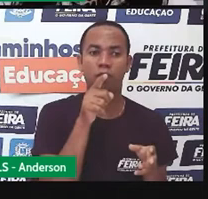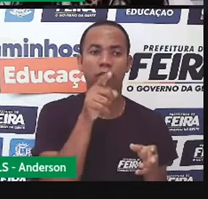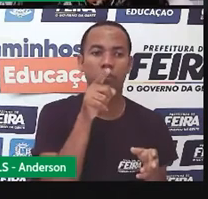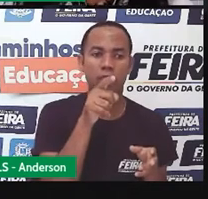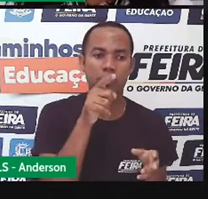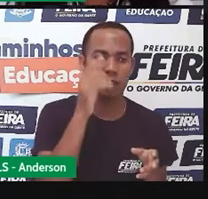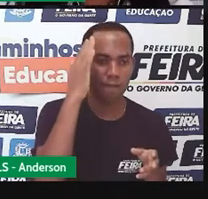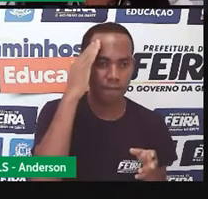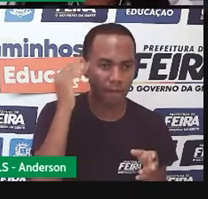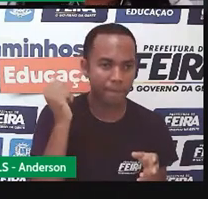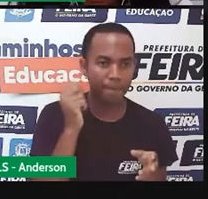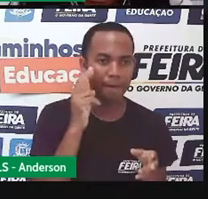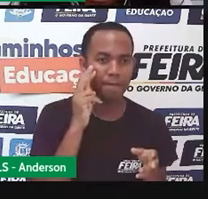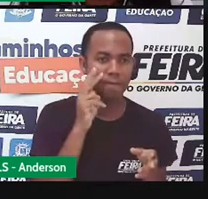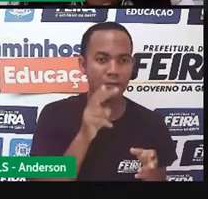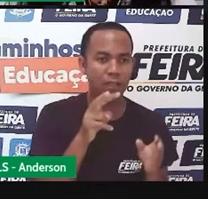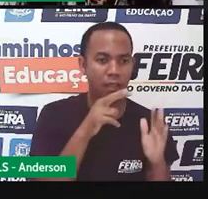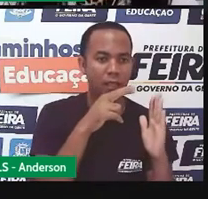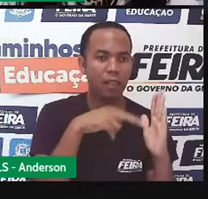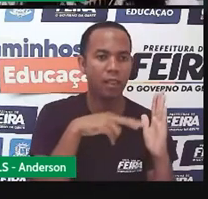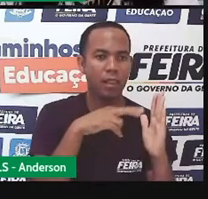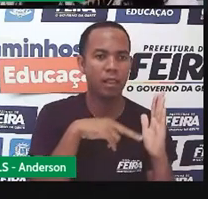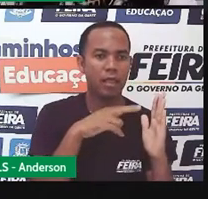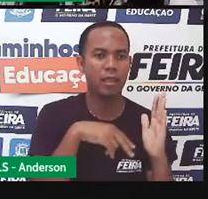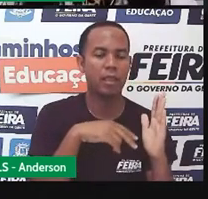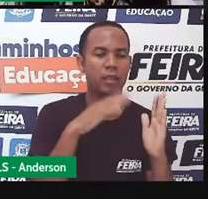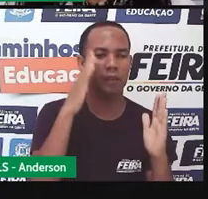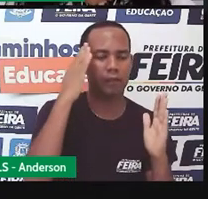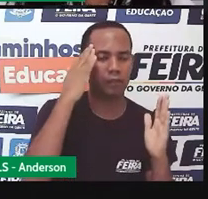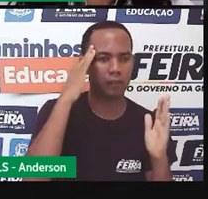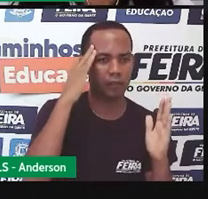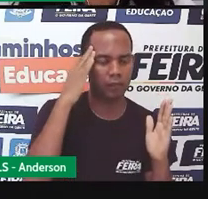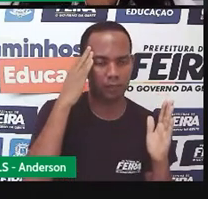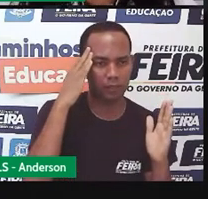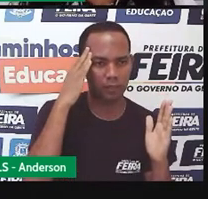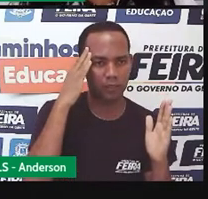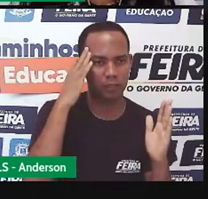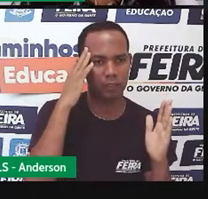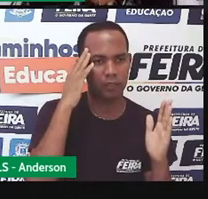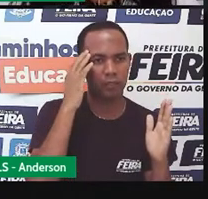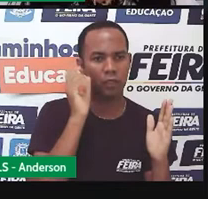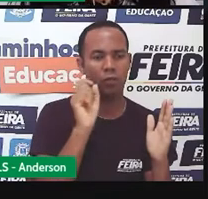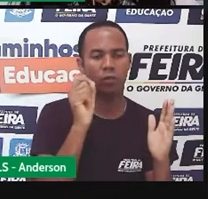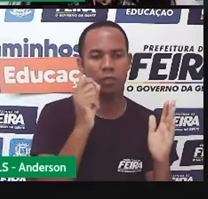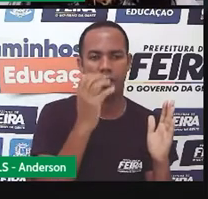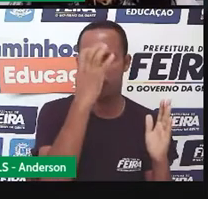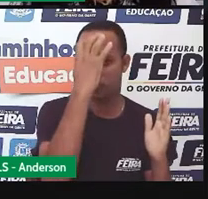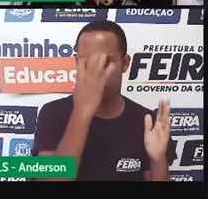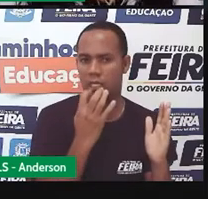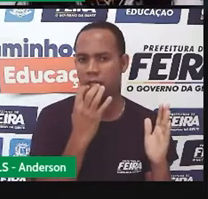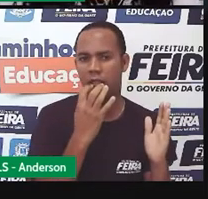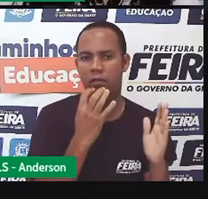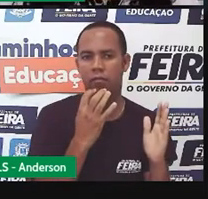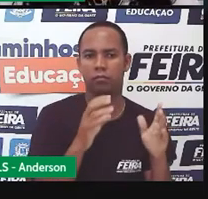para que qualquer pessoa que leia possa entender da seriedade do assunto.